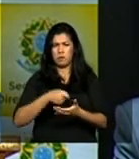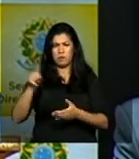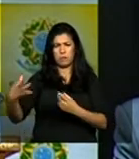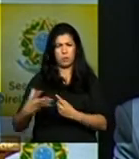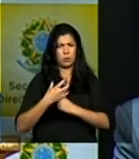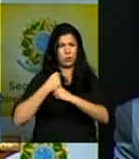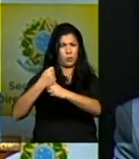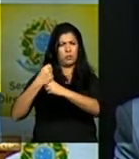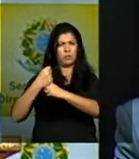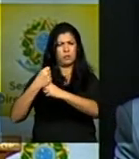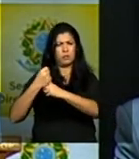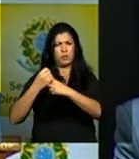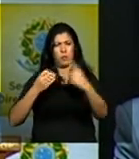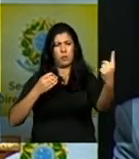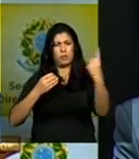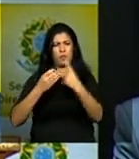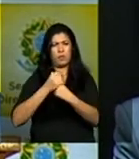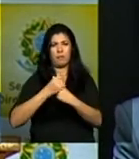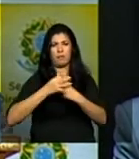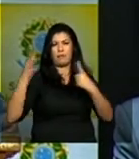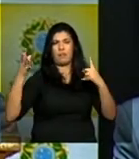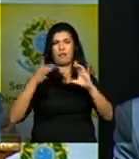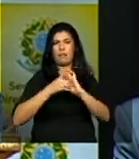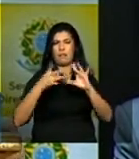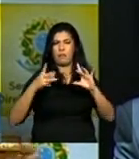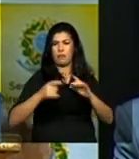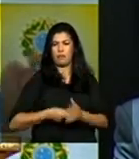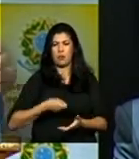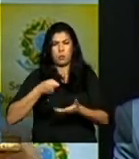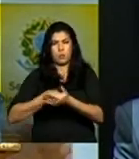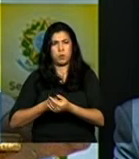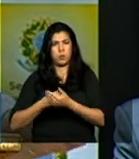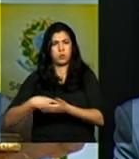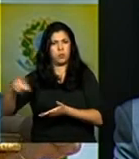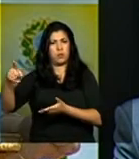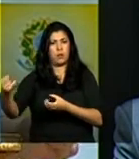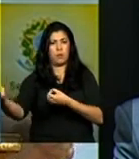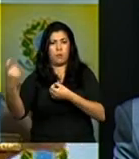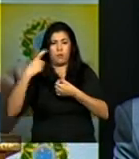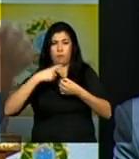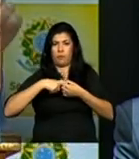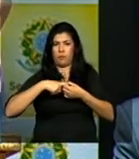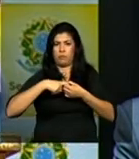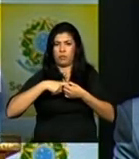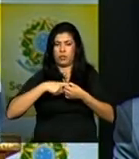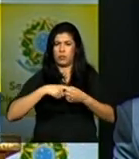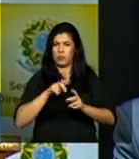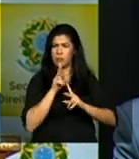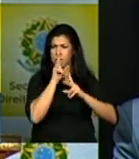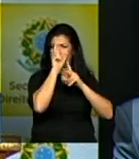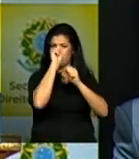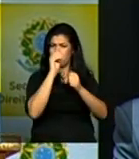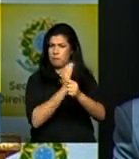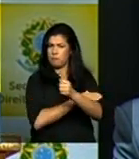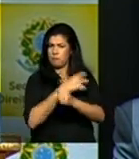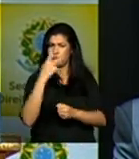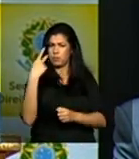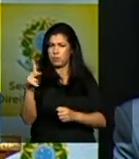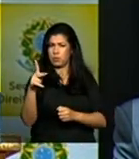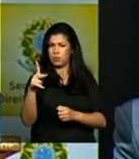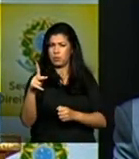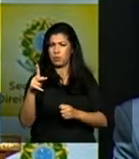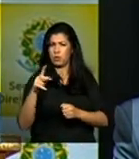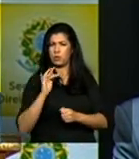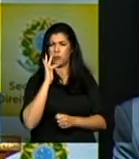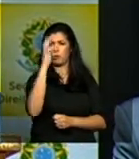vem me solta você vai na marra ela um dia volta e se a força é tua ela um dia